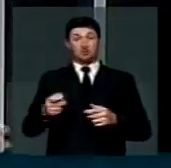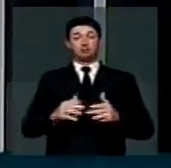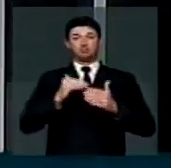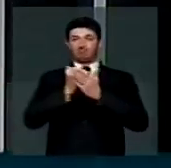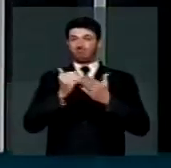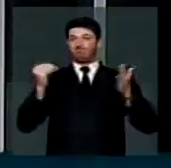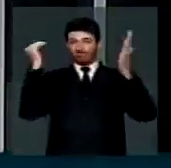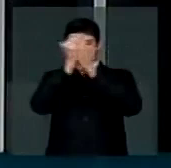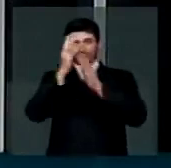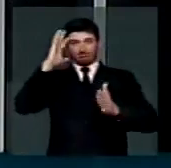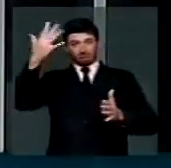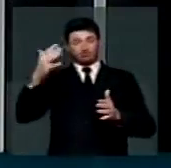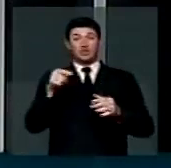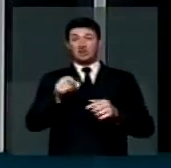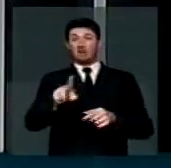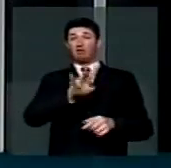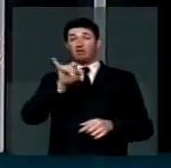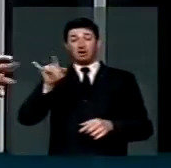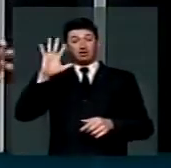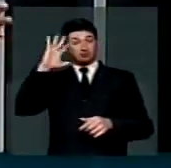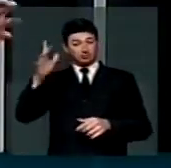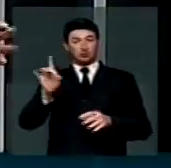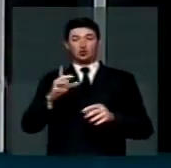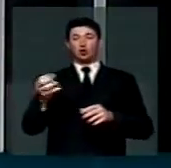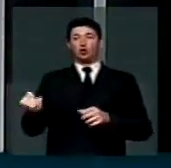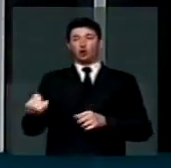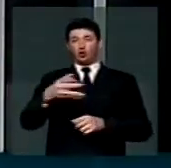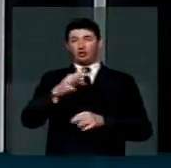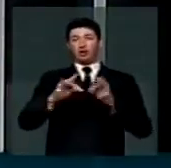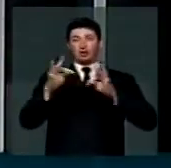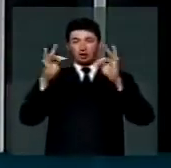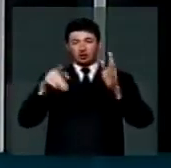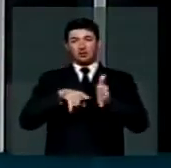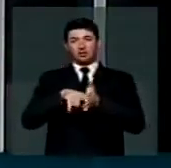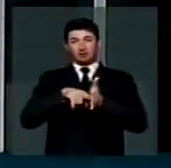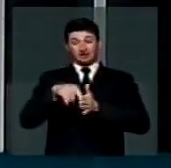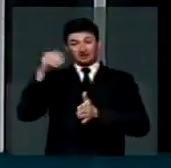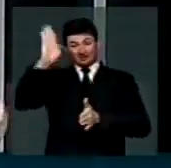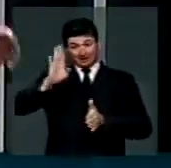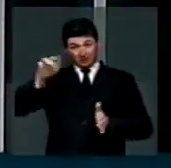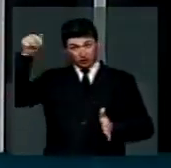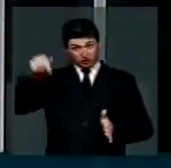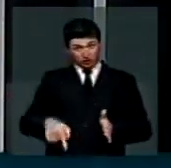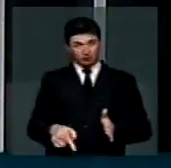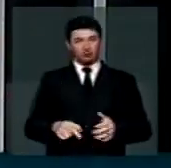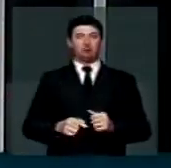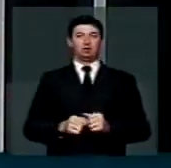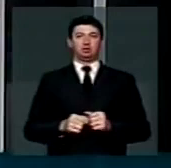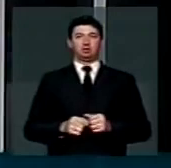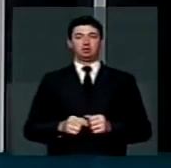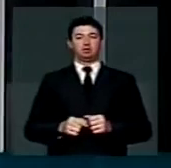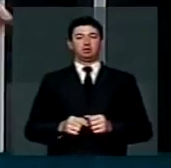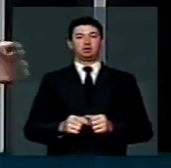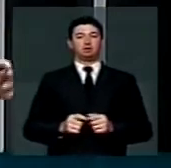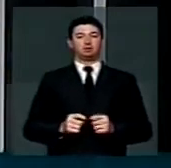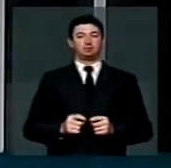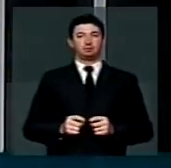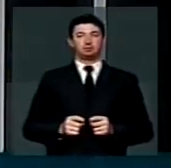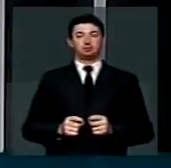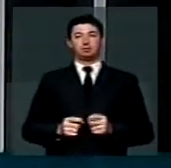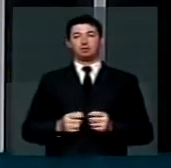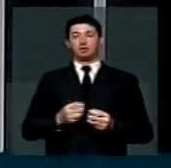bilhões tem que ser superado. Isso só será superado com inovação, tecnologia, pesquisa nacional e